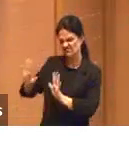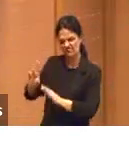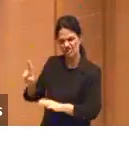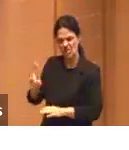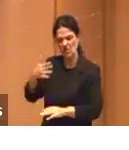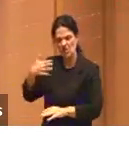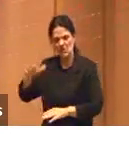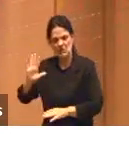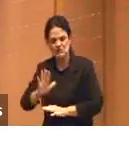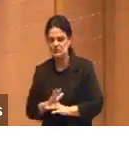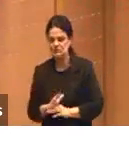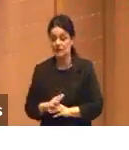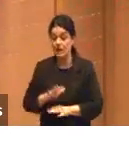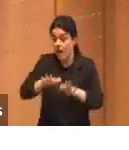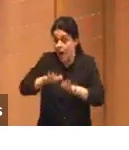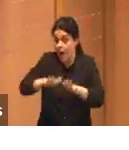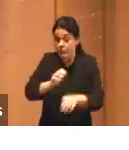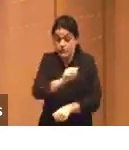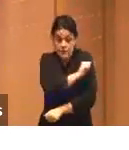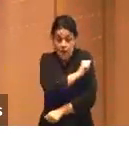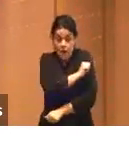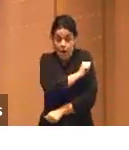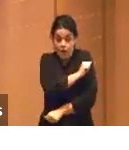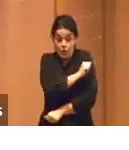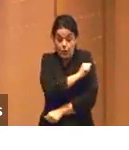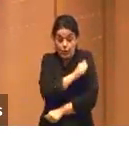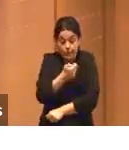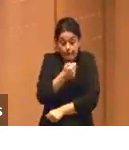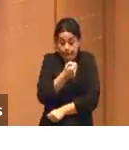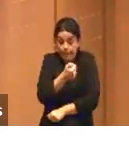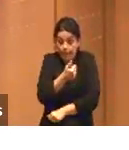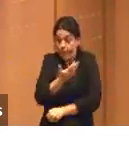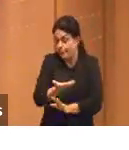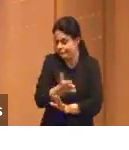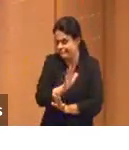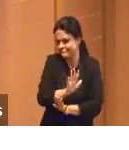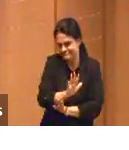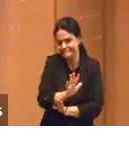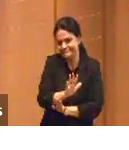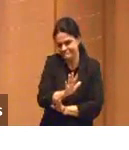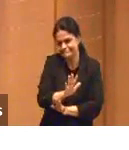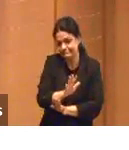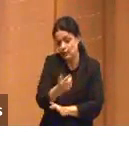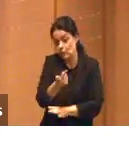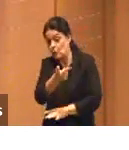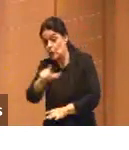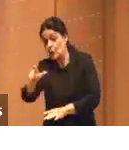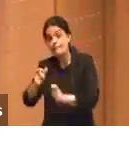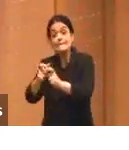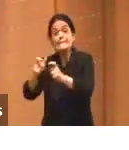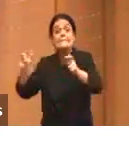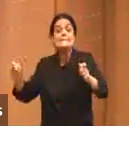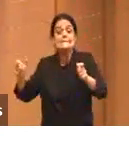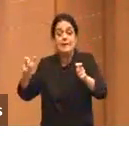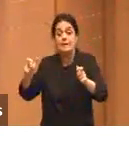esteja, seja aqueles alunos lá entre os 30 e 9 primeiros. Os outros todos estão